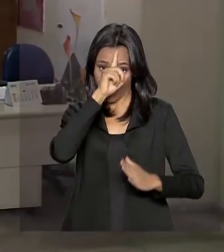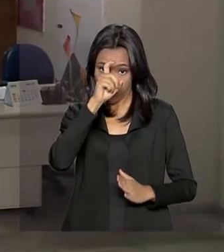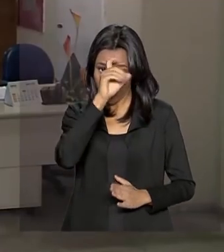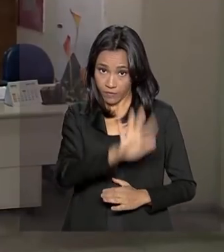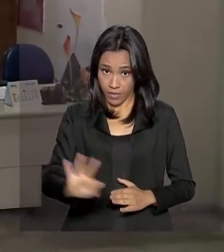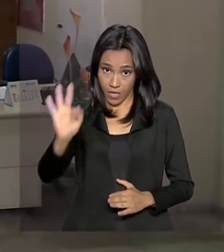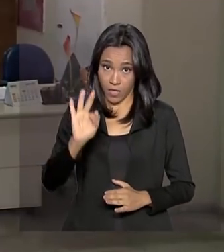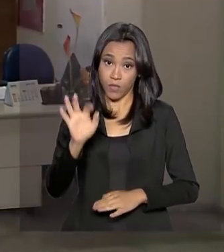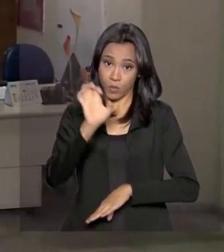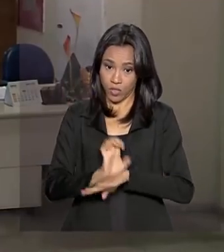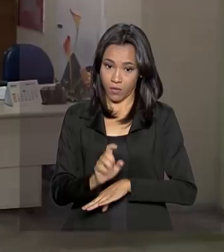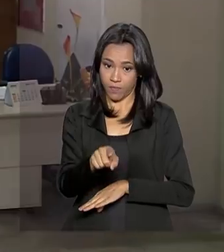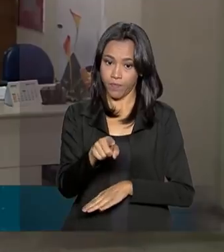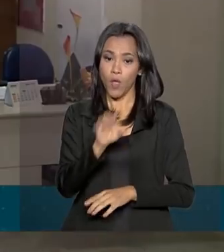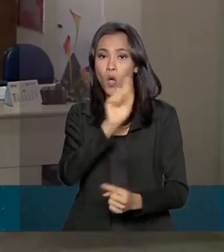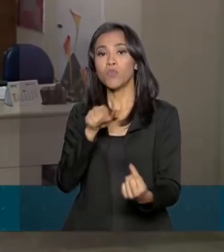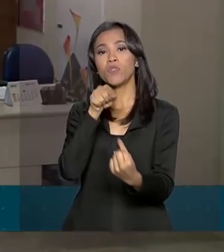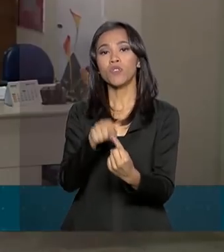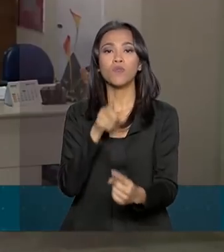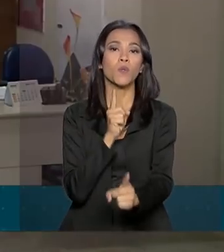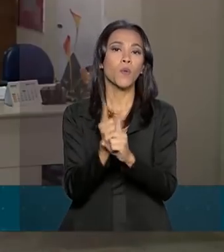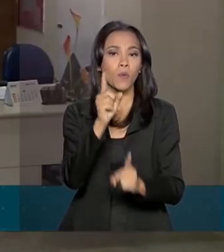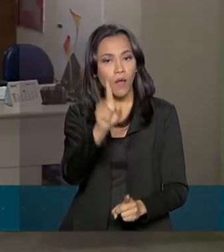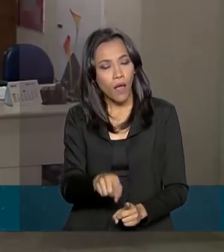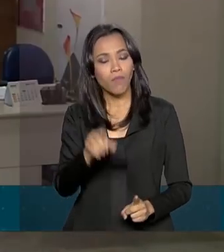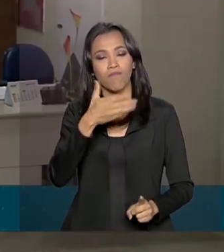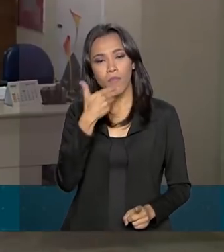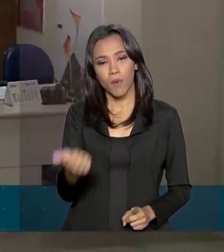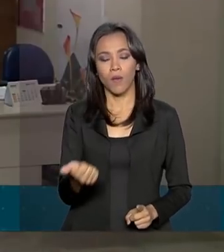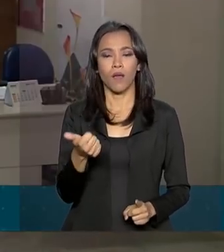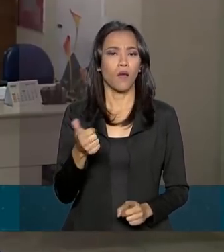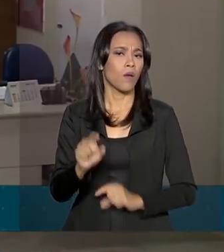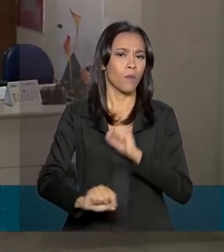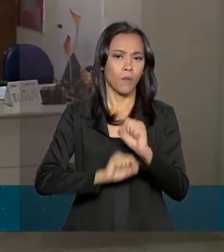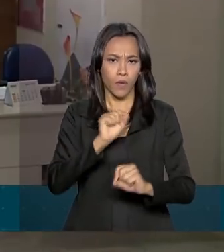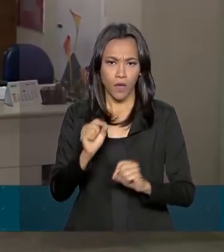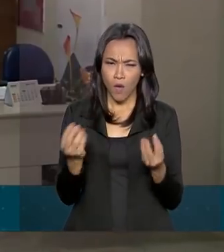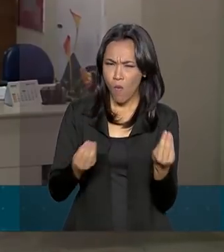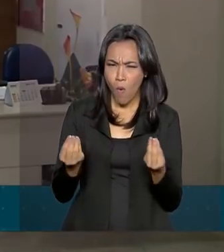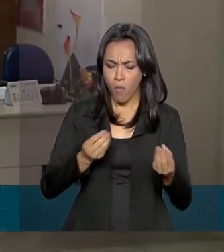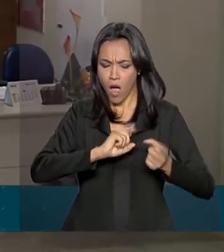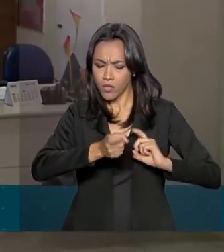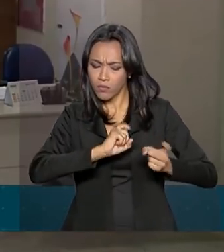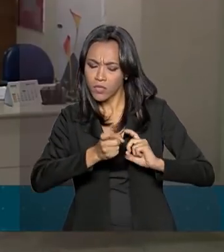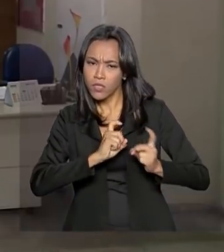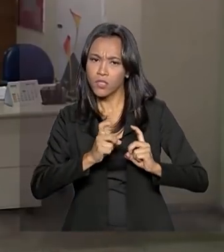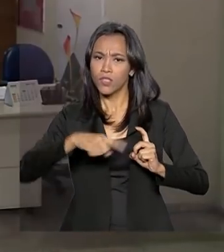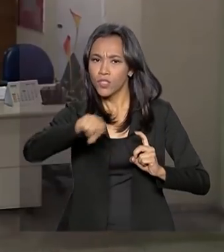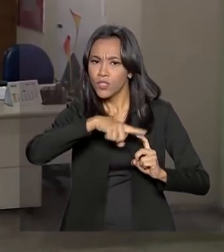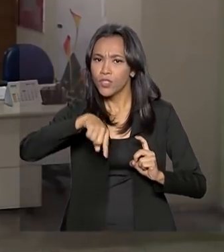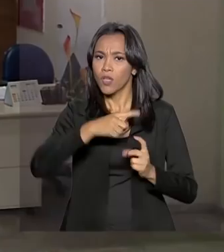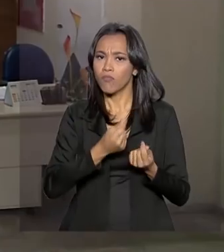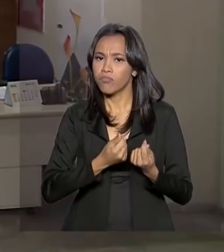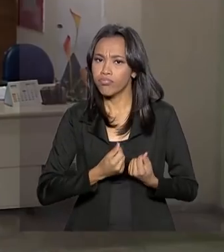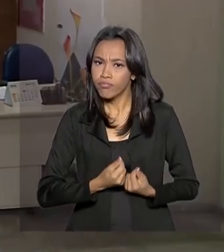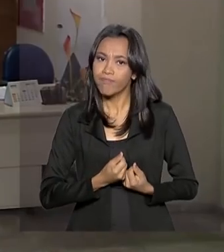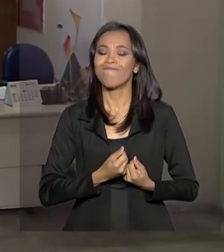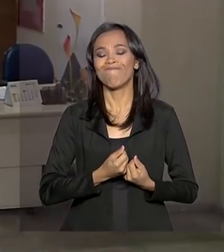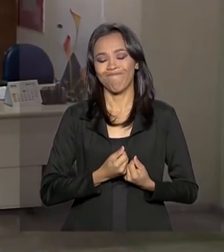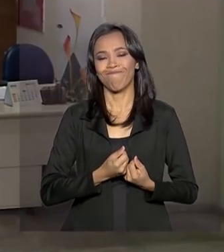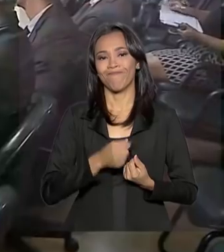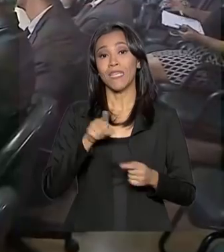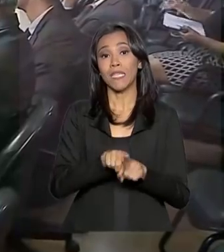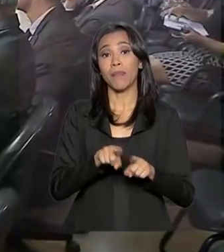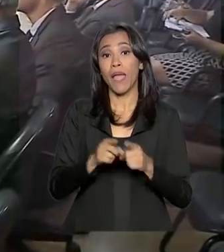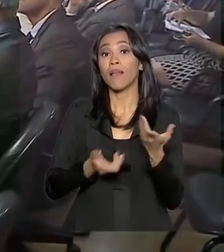O objetivo desse encontro é melhorar tanto a forma como se gere esses hospitais, como melhorar também o